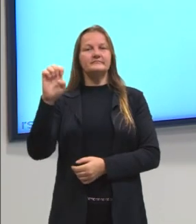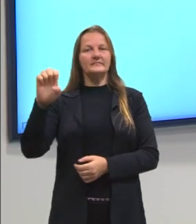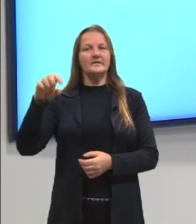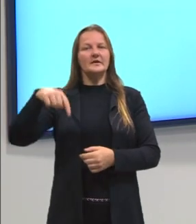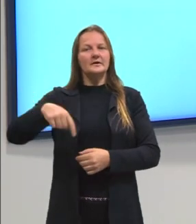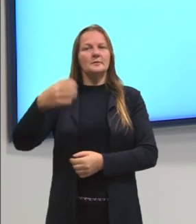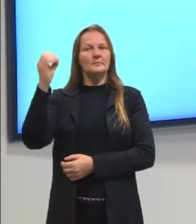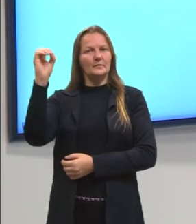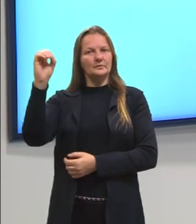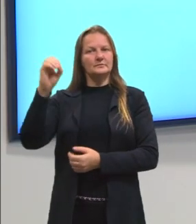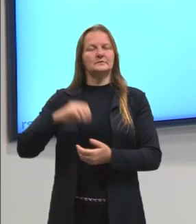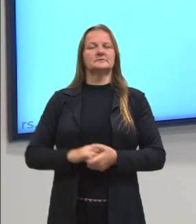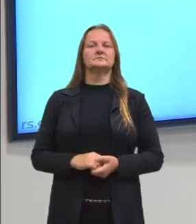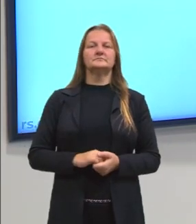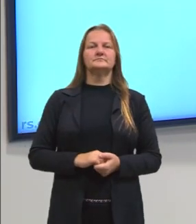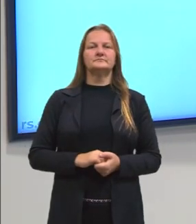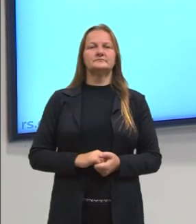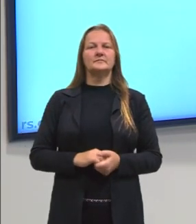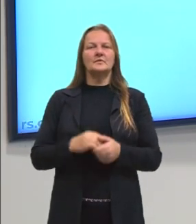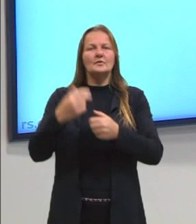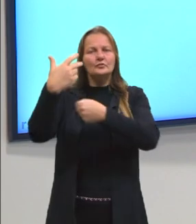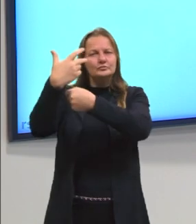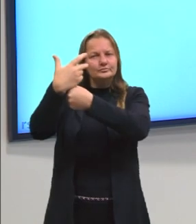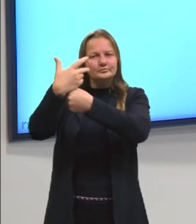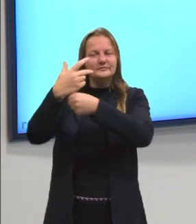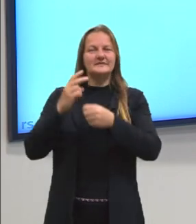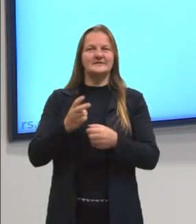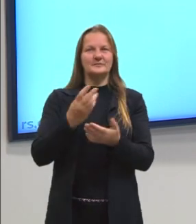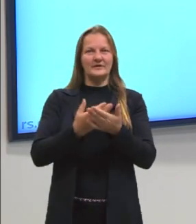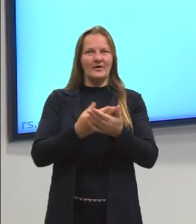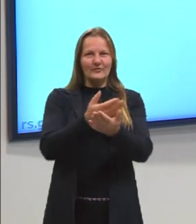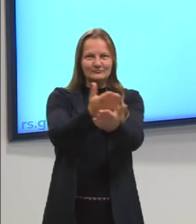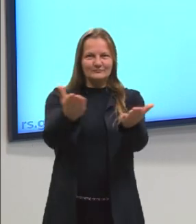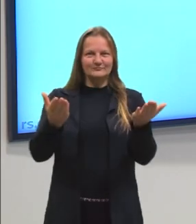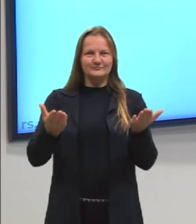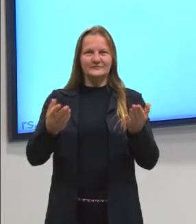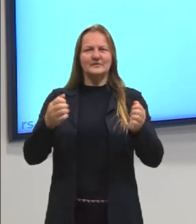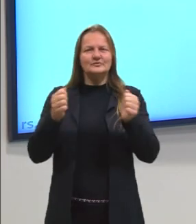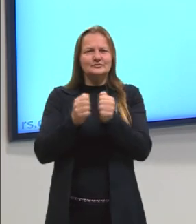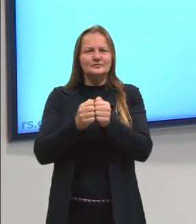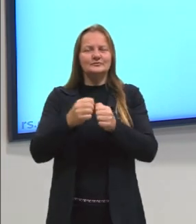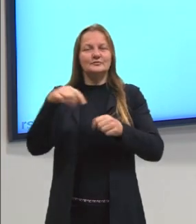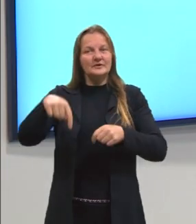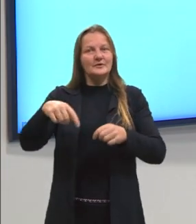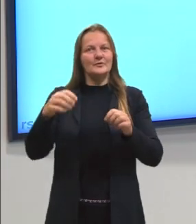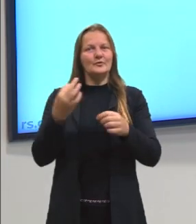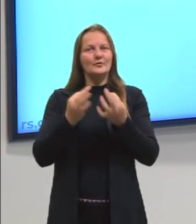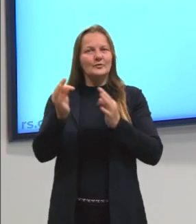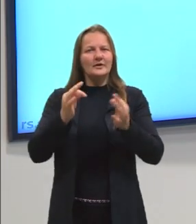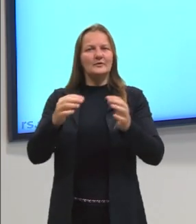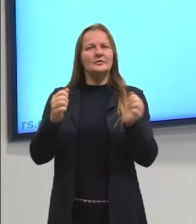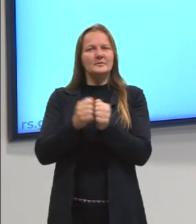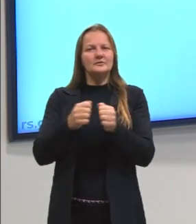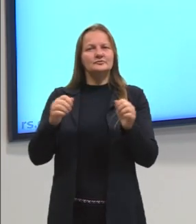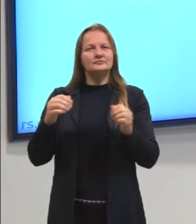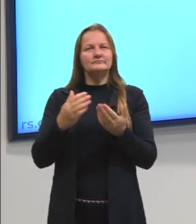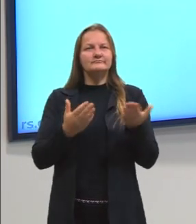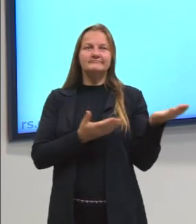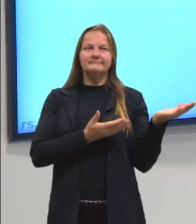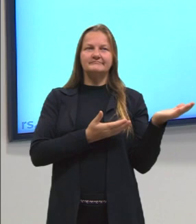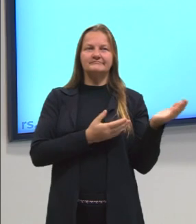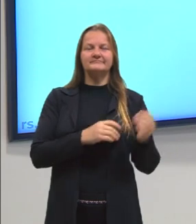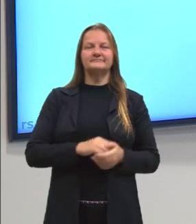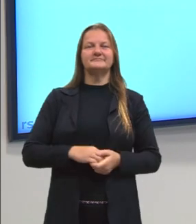nos estúdios da TVE em Porto Alegre, onde gravamos essas aulas para você, junto com o pessoal aqui da TVE e também conosco aqui na direita